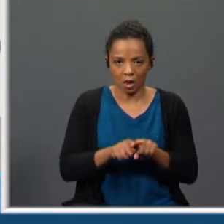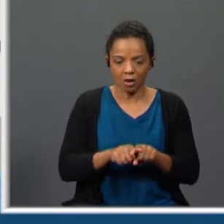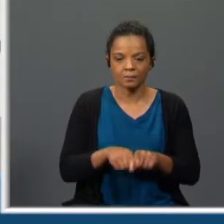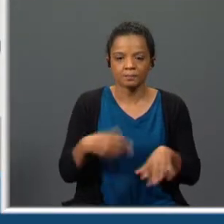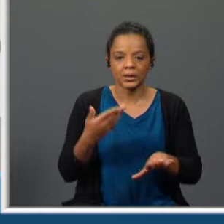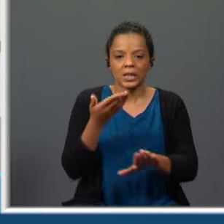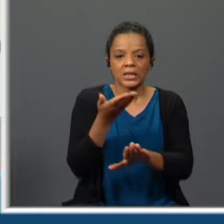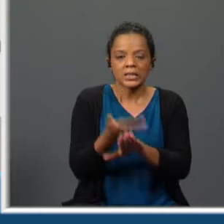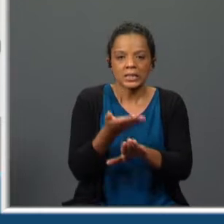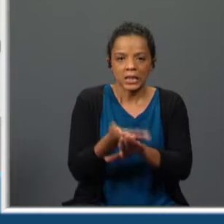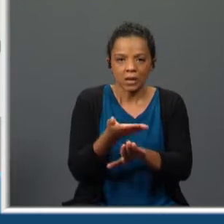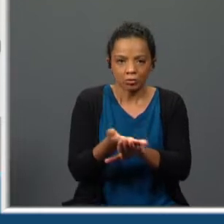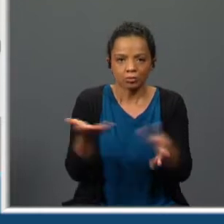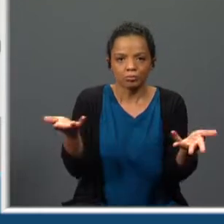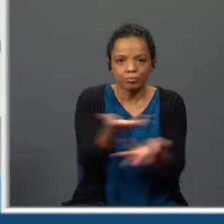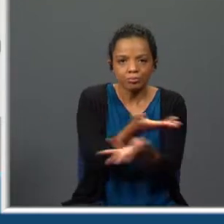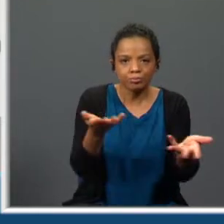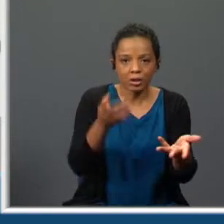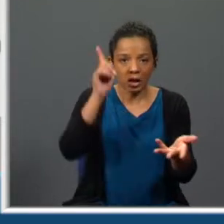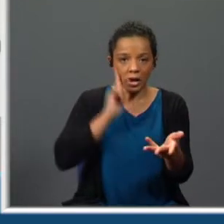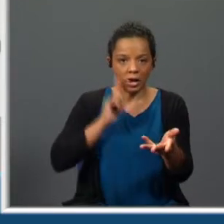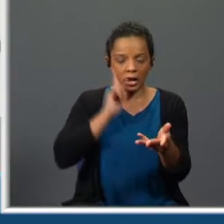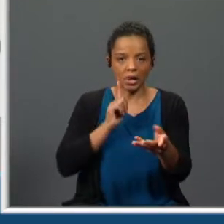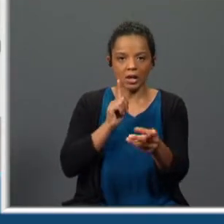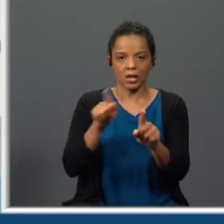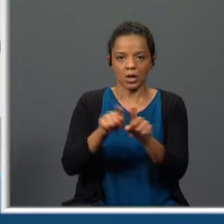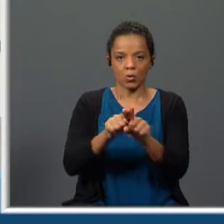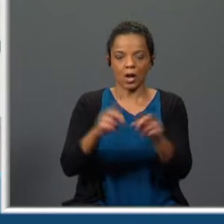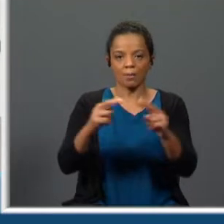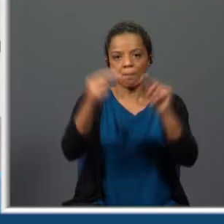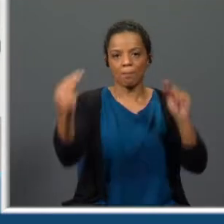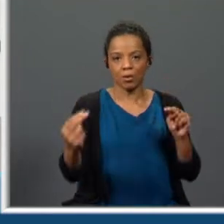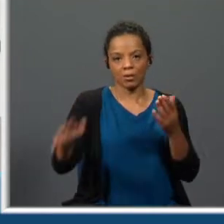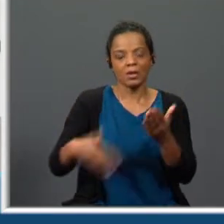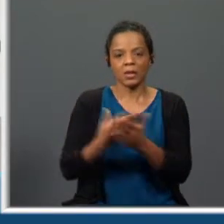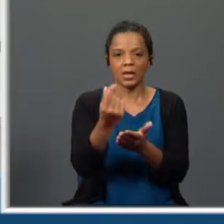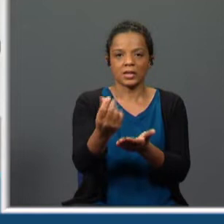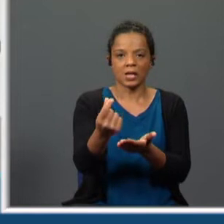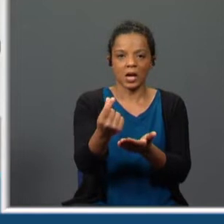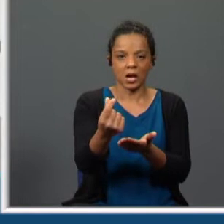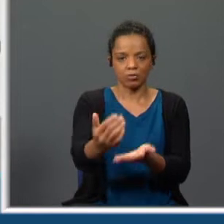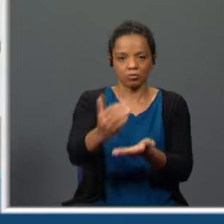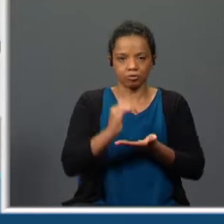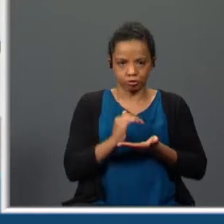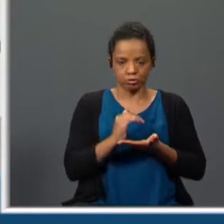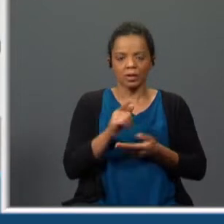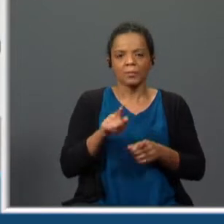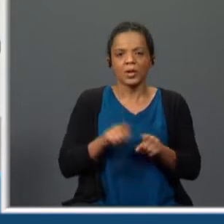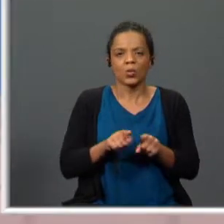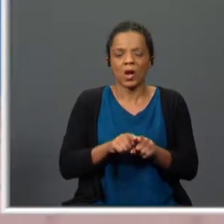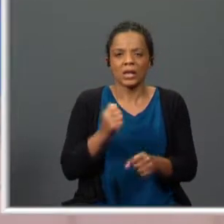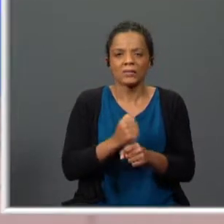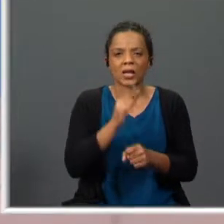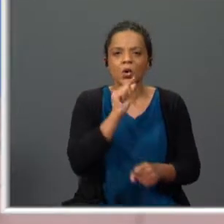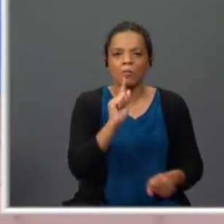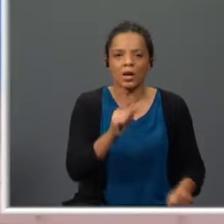nas relações sexuais, ganhando dinheiro com essa atividade. De acordo, portanto, praticavam um lenocínio e